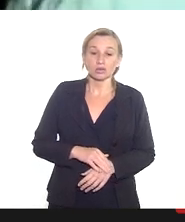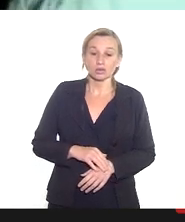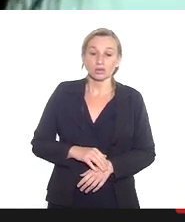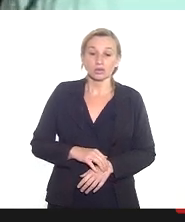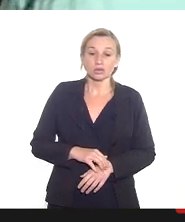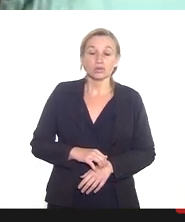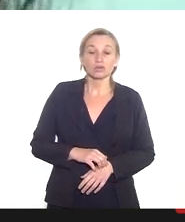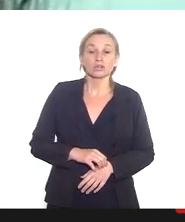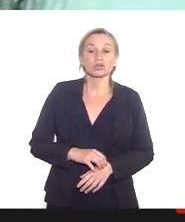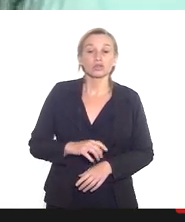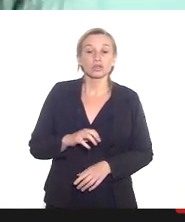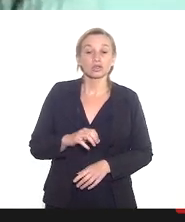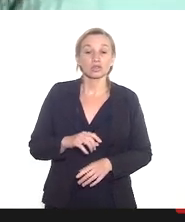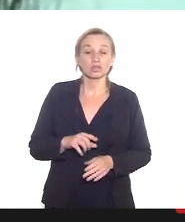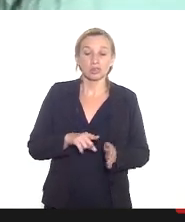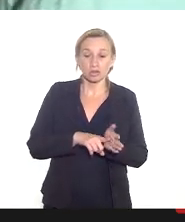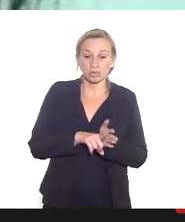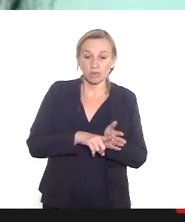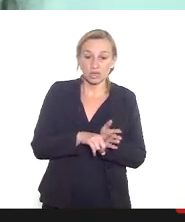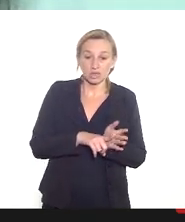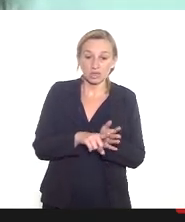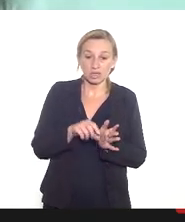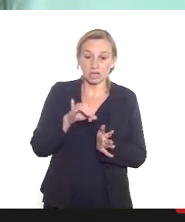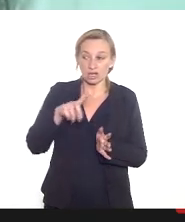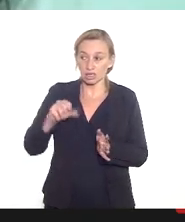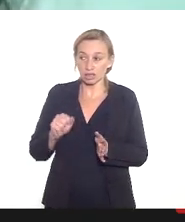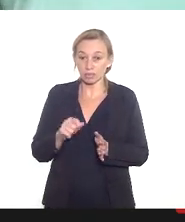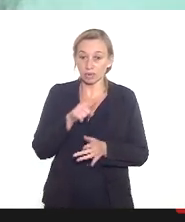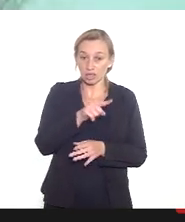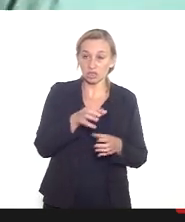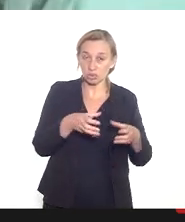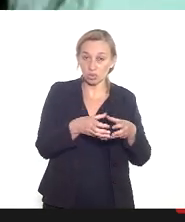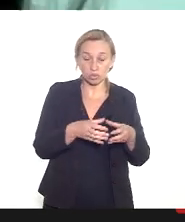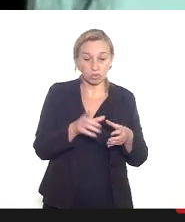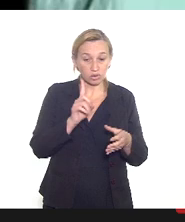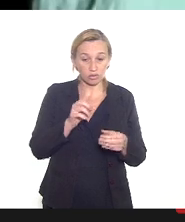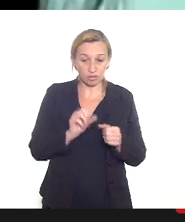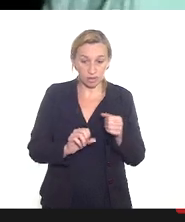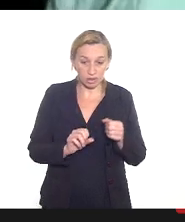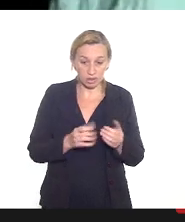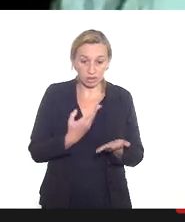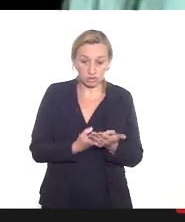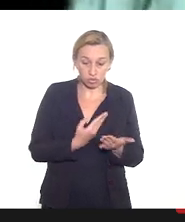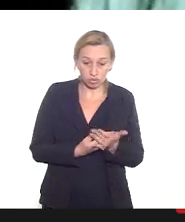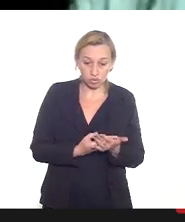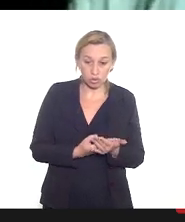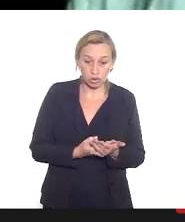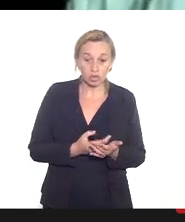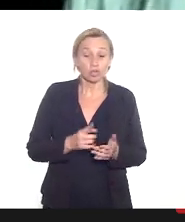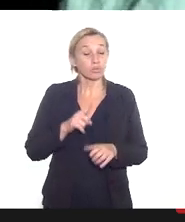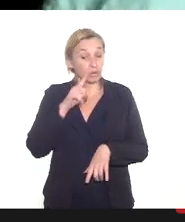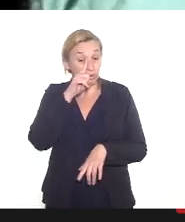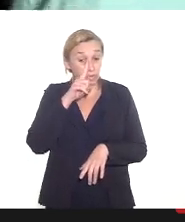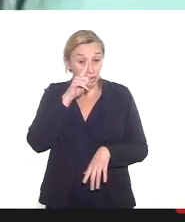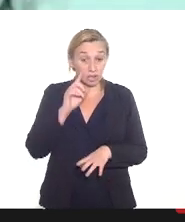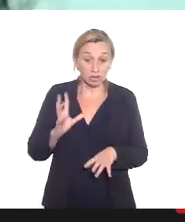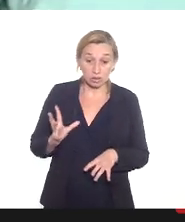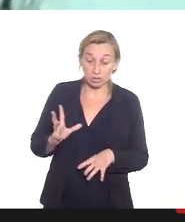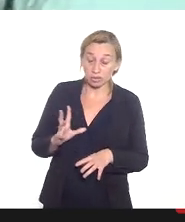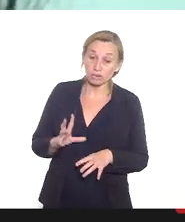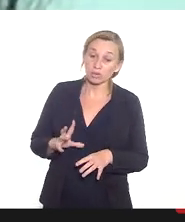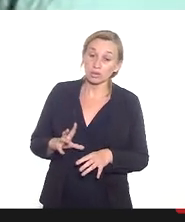não tinha sido feito para essa população né quanto a discussão de quantas aos riscos e benefícios